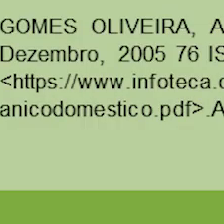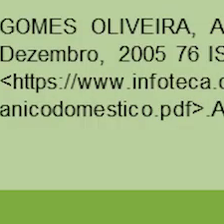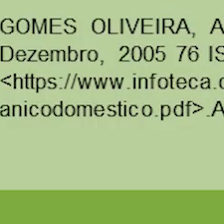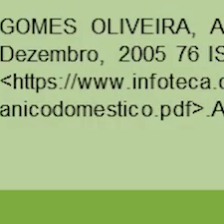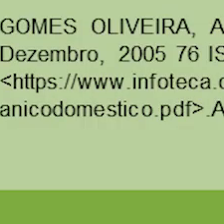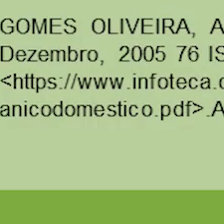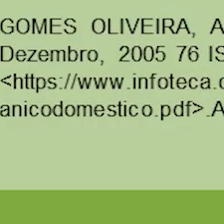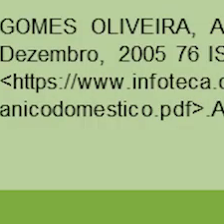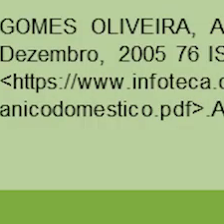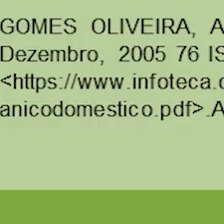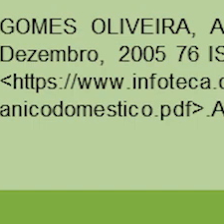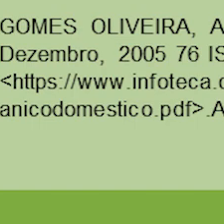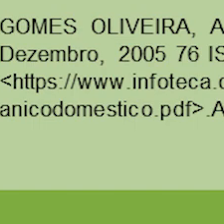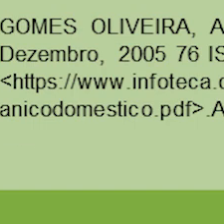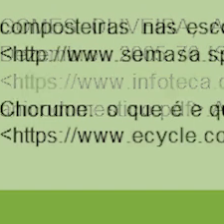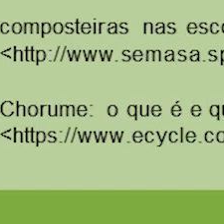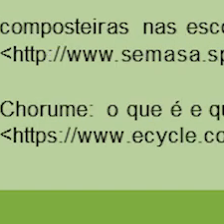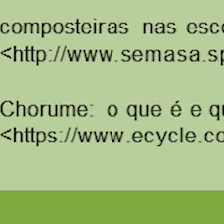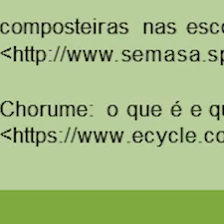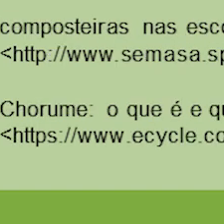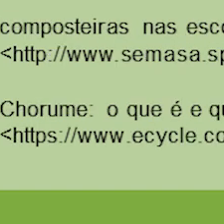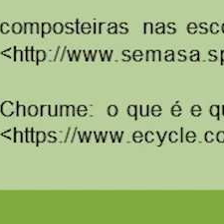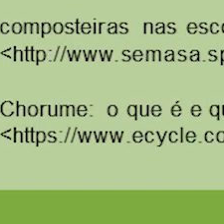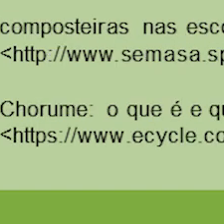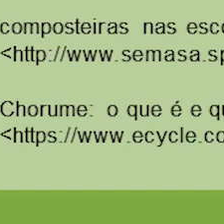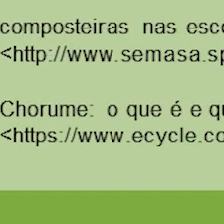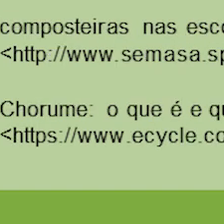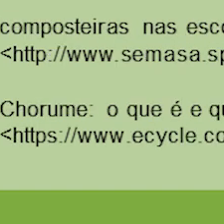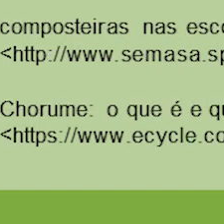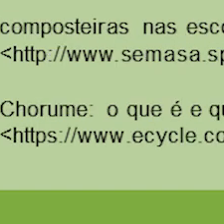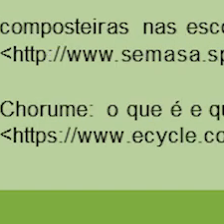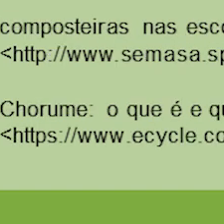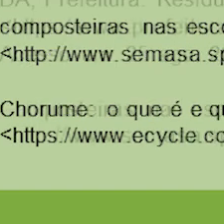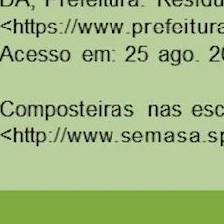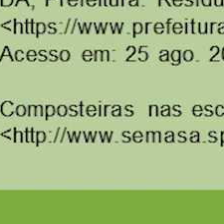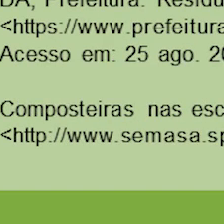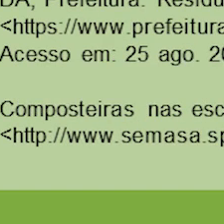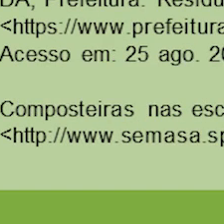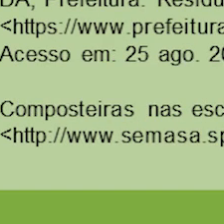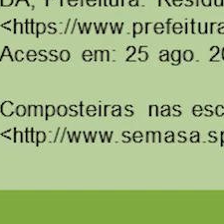o Dever